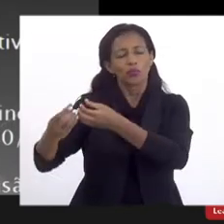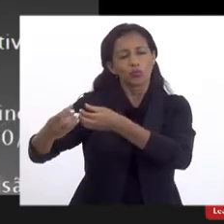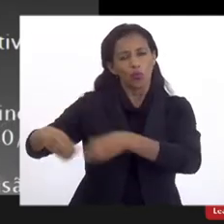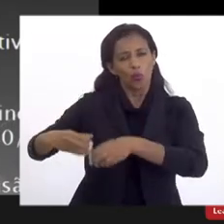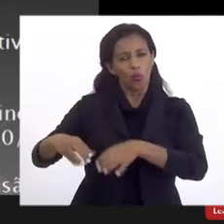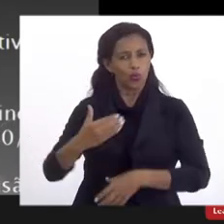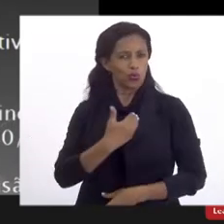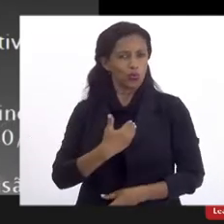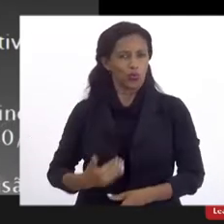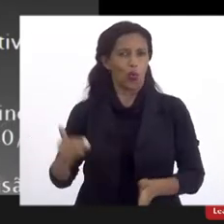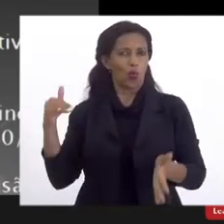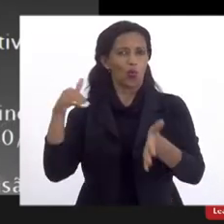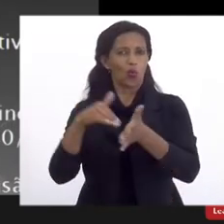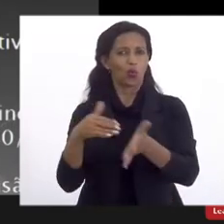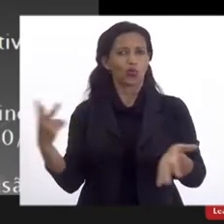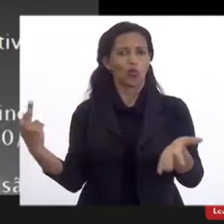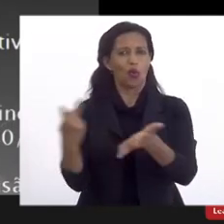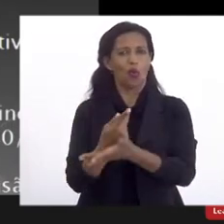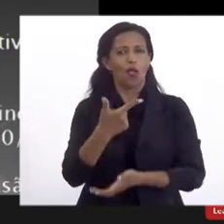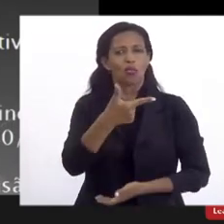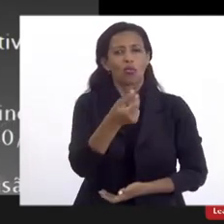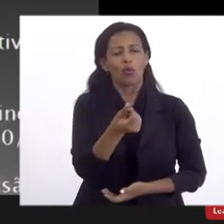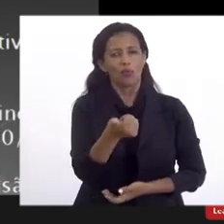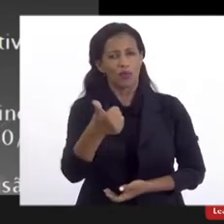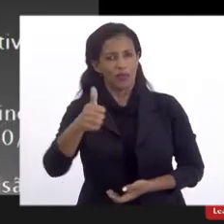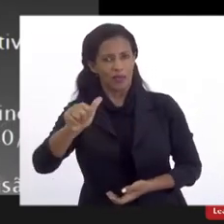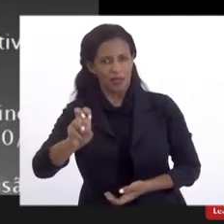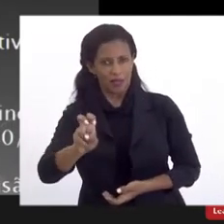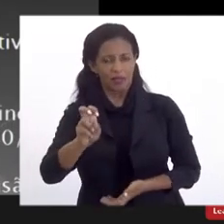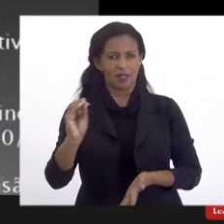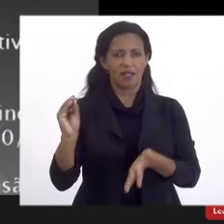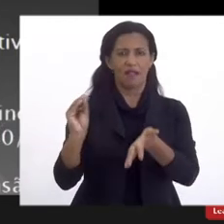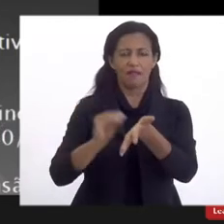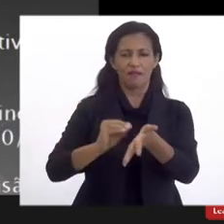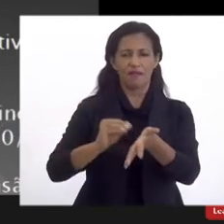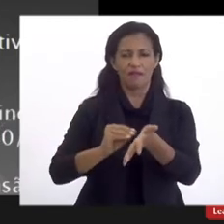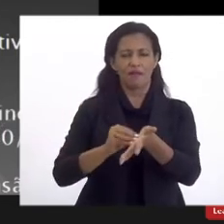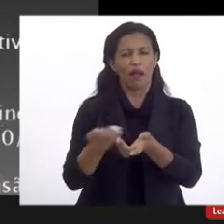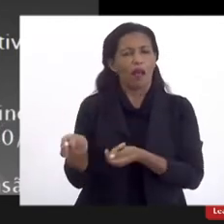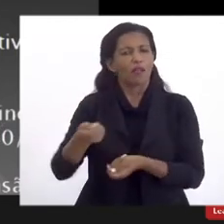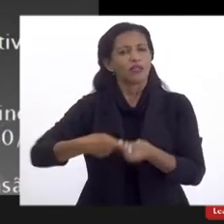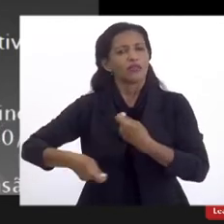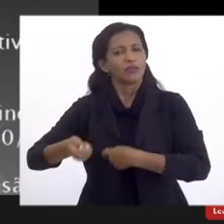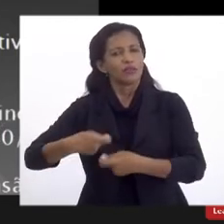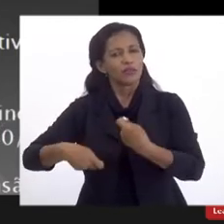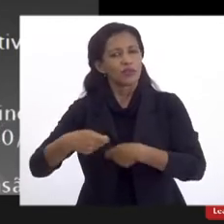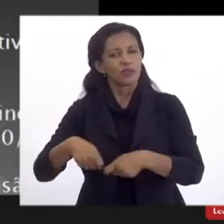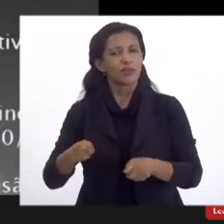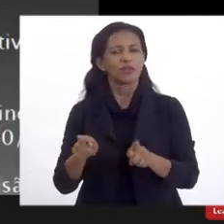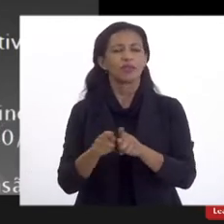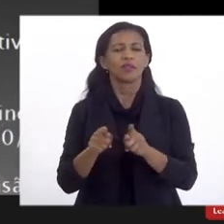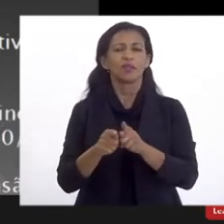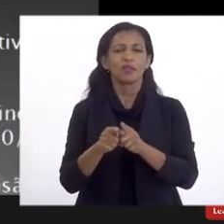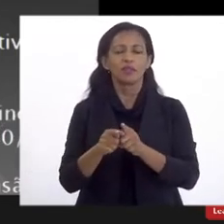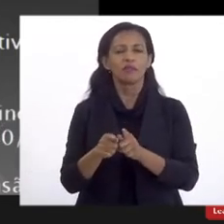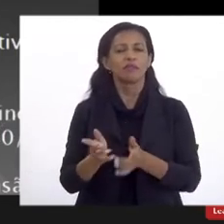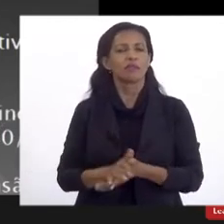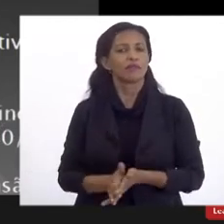que o último ocorreu em 2015, a falta de servidores administrativos efetivos,